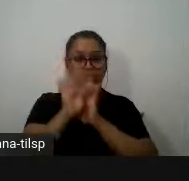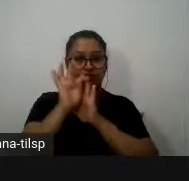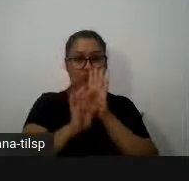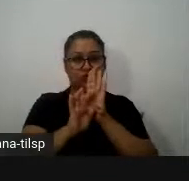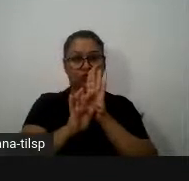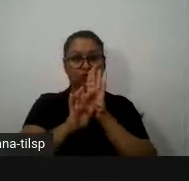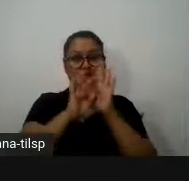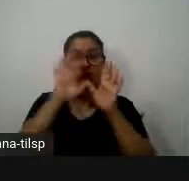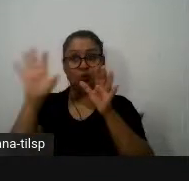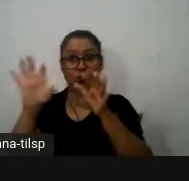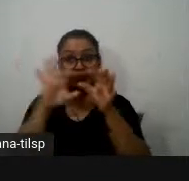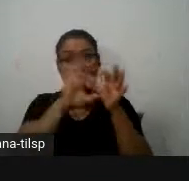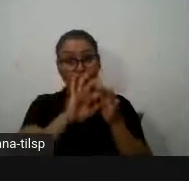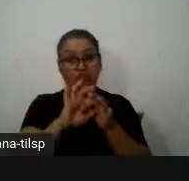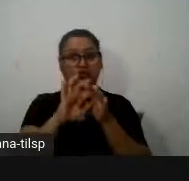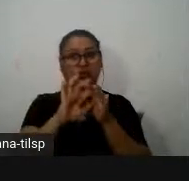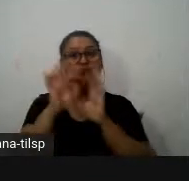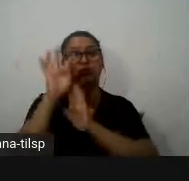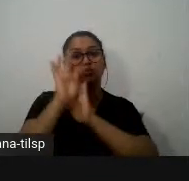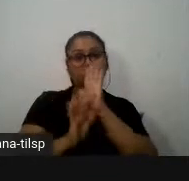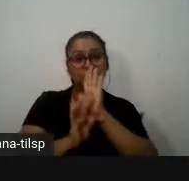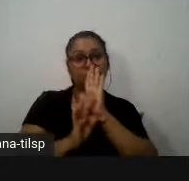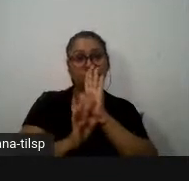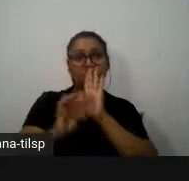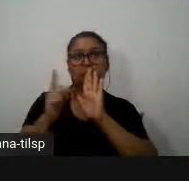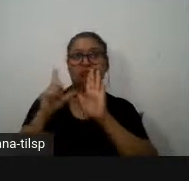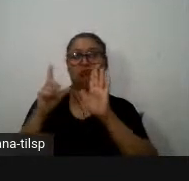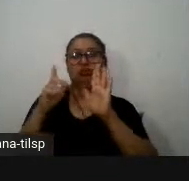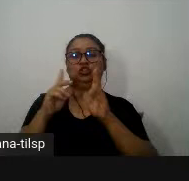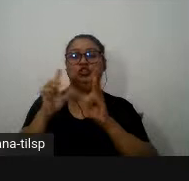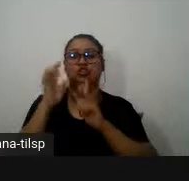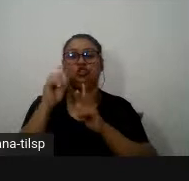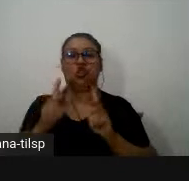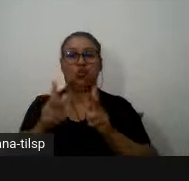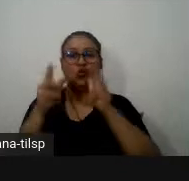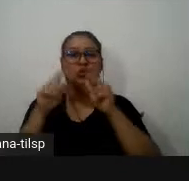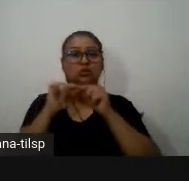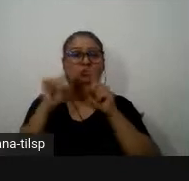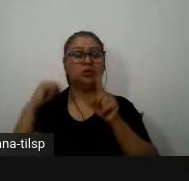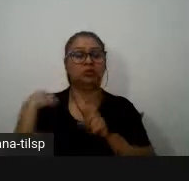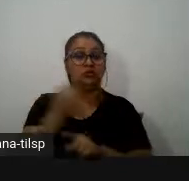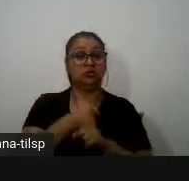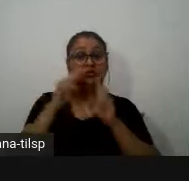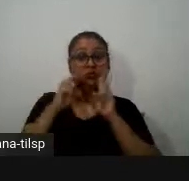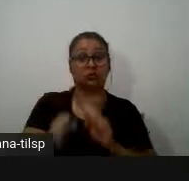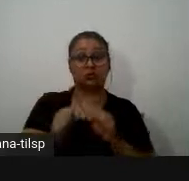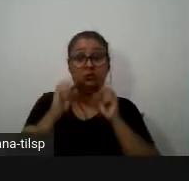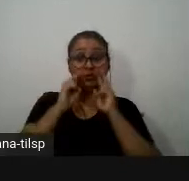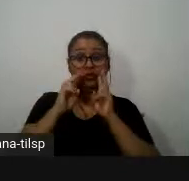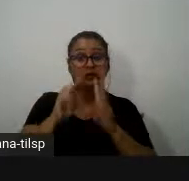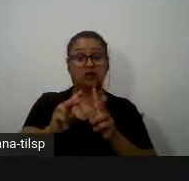textos que não tinham propriamente uma fronteira fixa ou nítida e aos quais era difícil